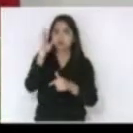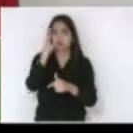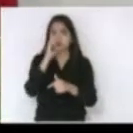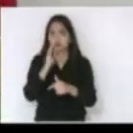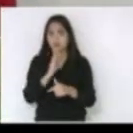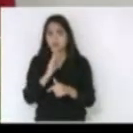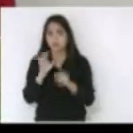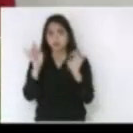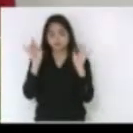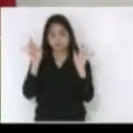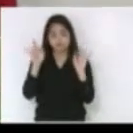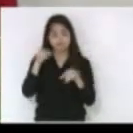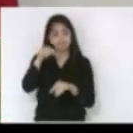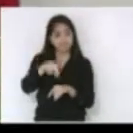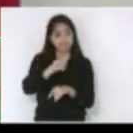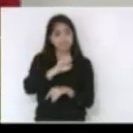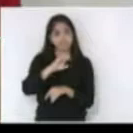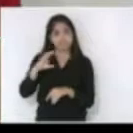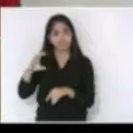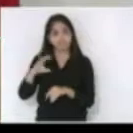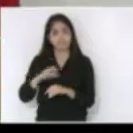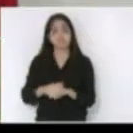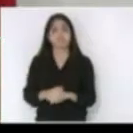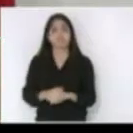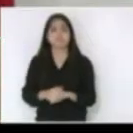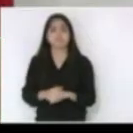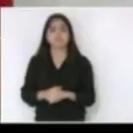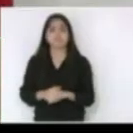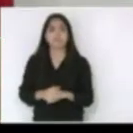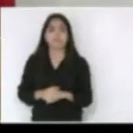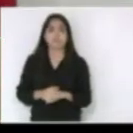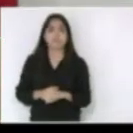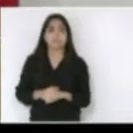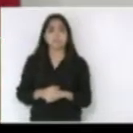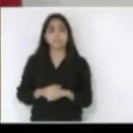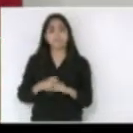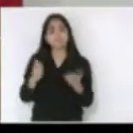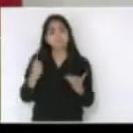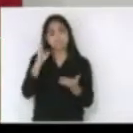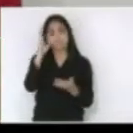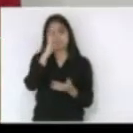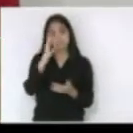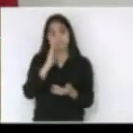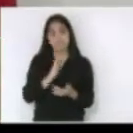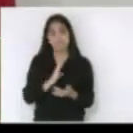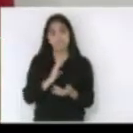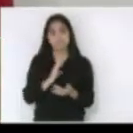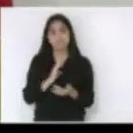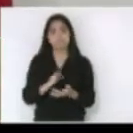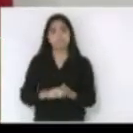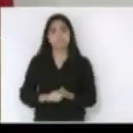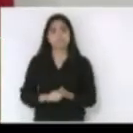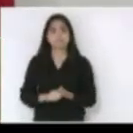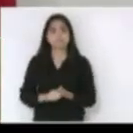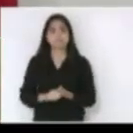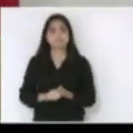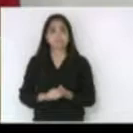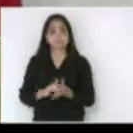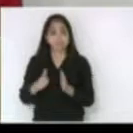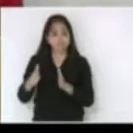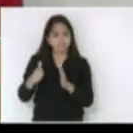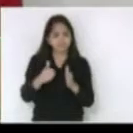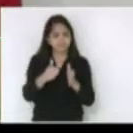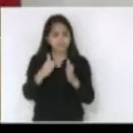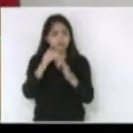mas em especial no nosso estado de Santa Catarina o Brasil o senhor presidente segue por um